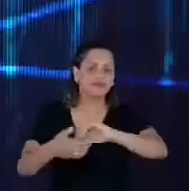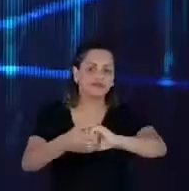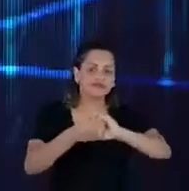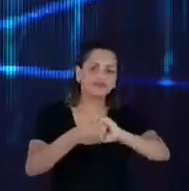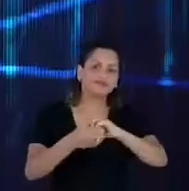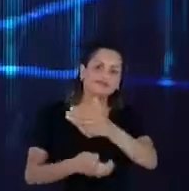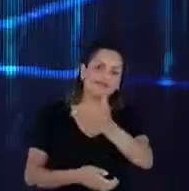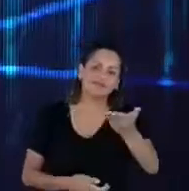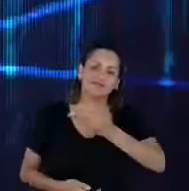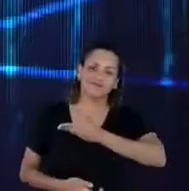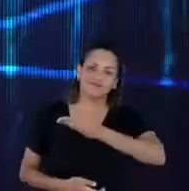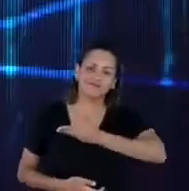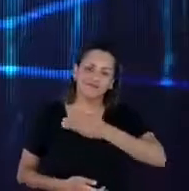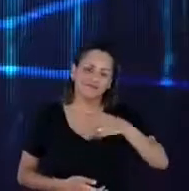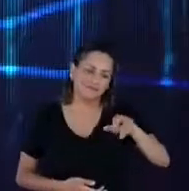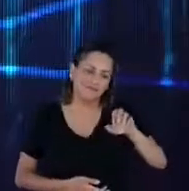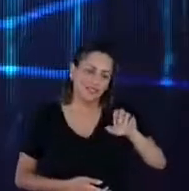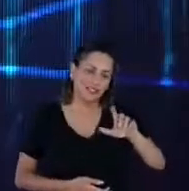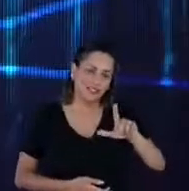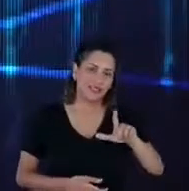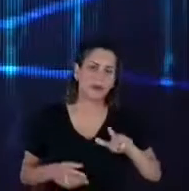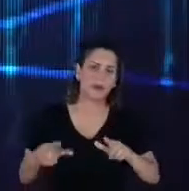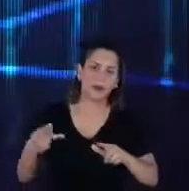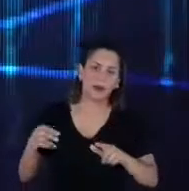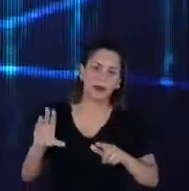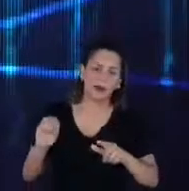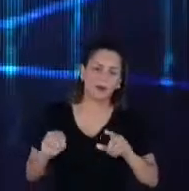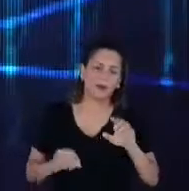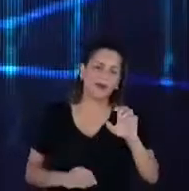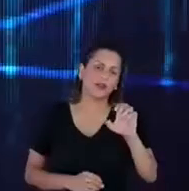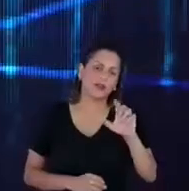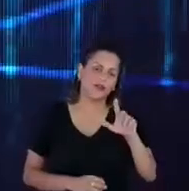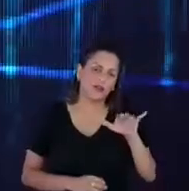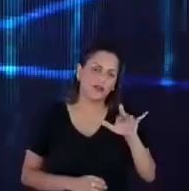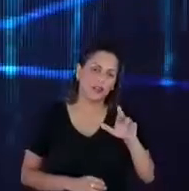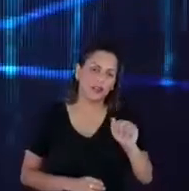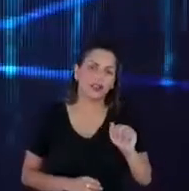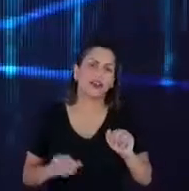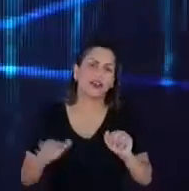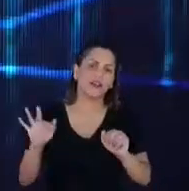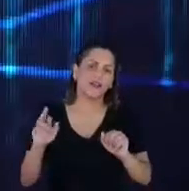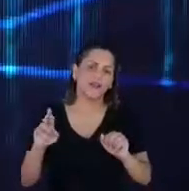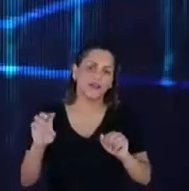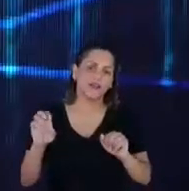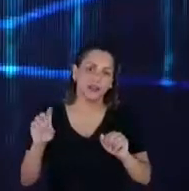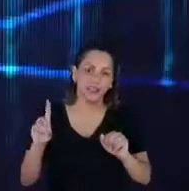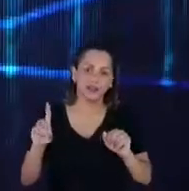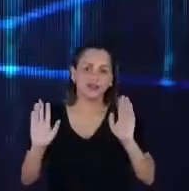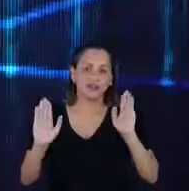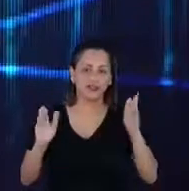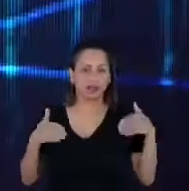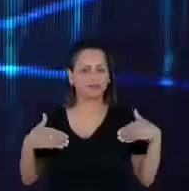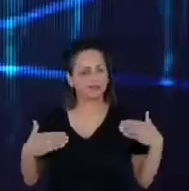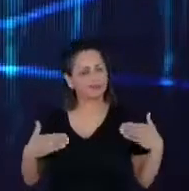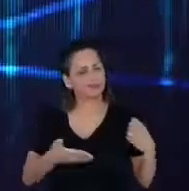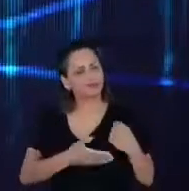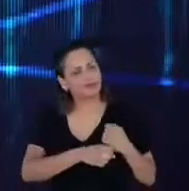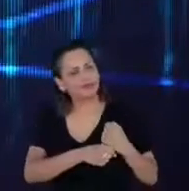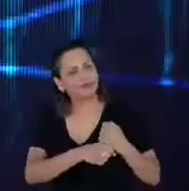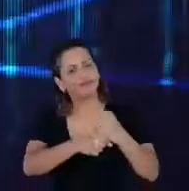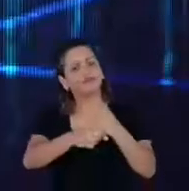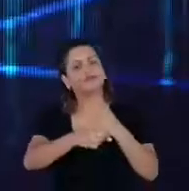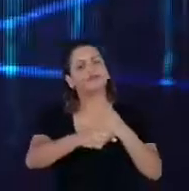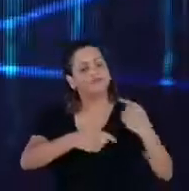colegas aqui, Marcel, Paulo, Elvira e o Fred, que são colegas aí de longa data e de muita